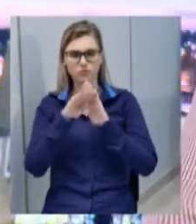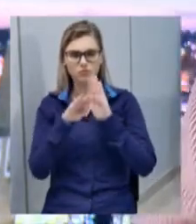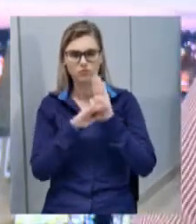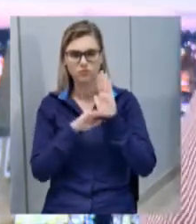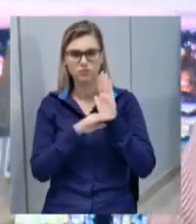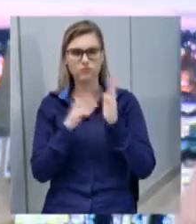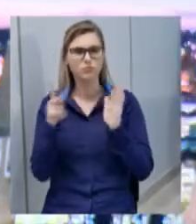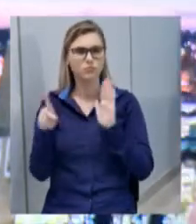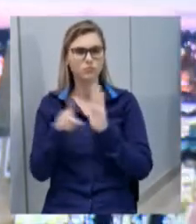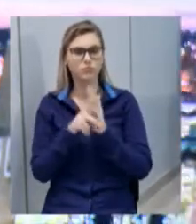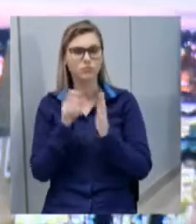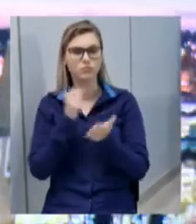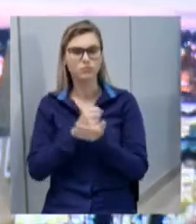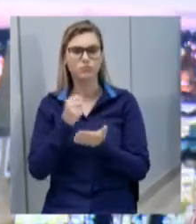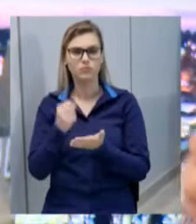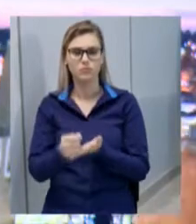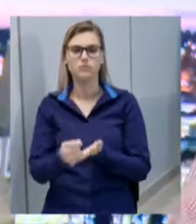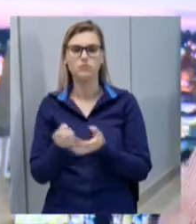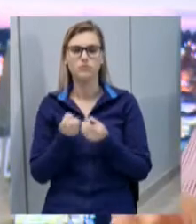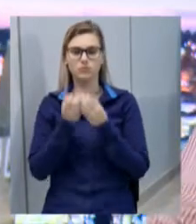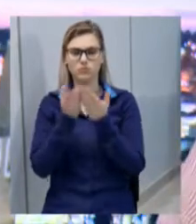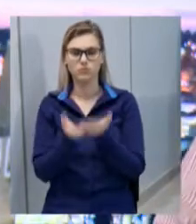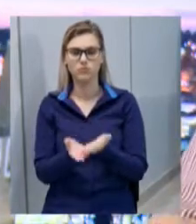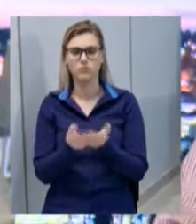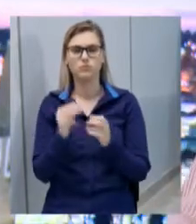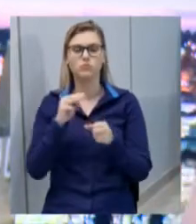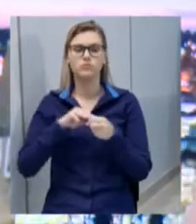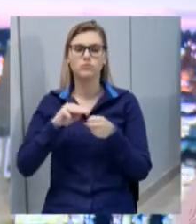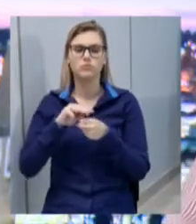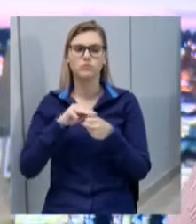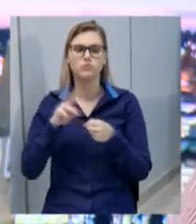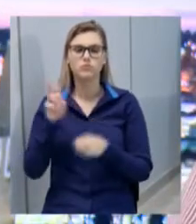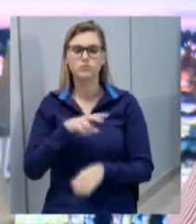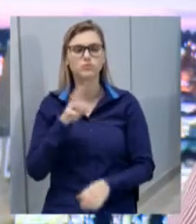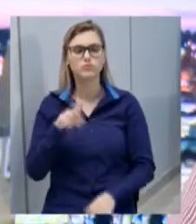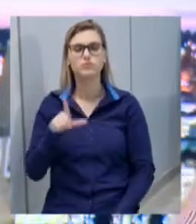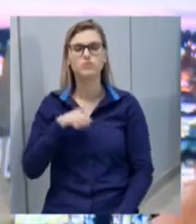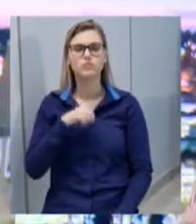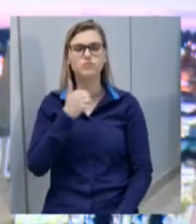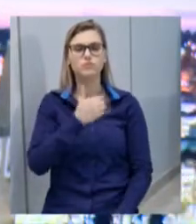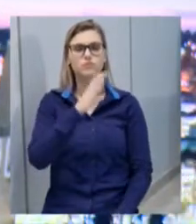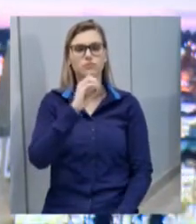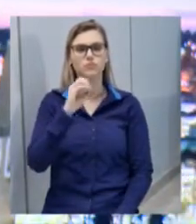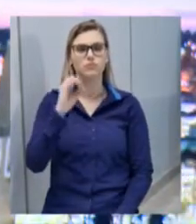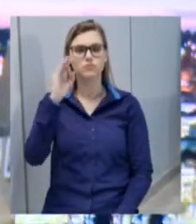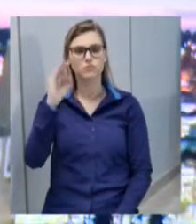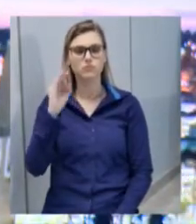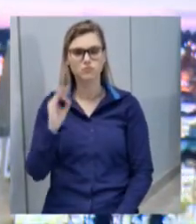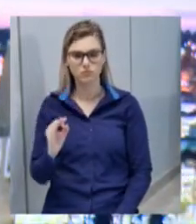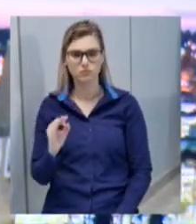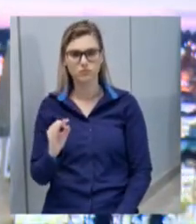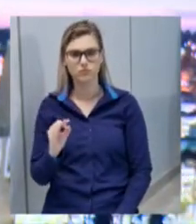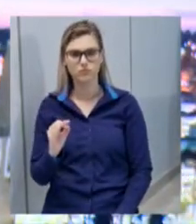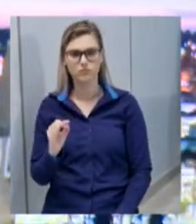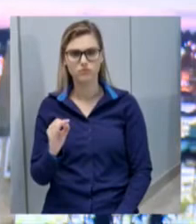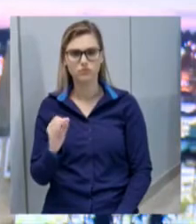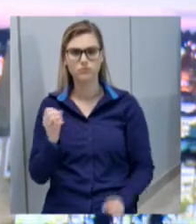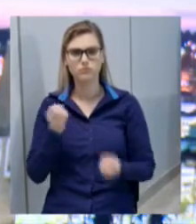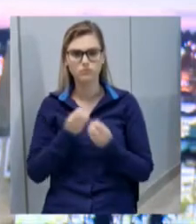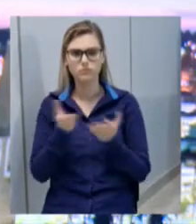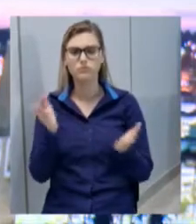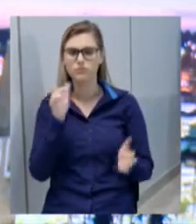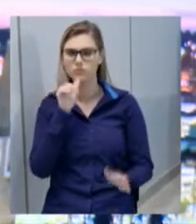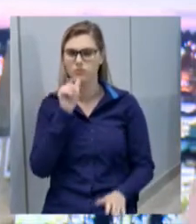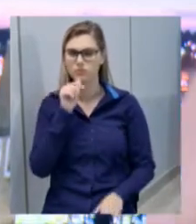próprio contrato de concessão, o município de Xancherê tivesse 100% cobertura de abastecimento de